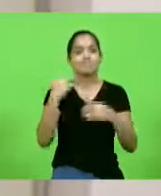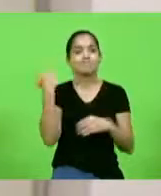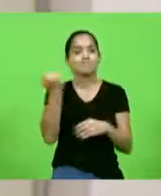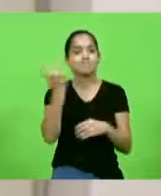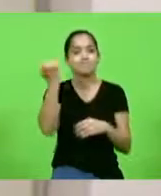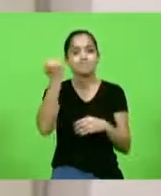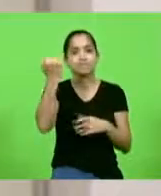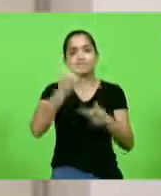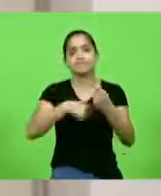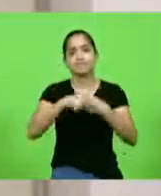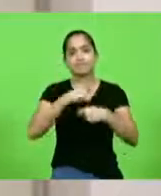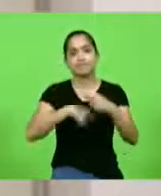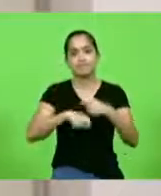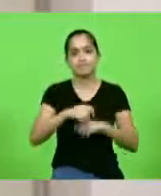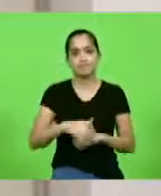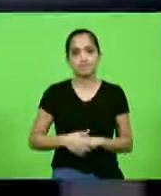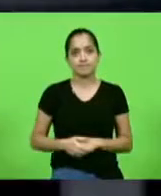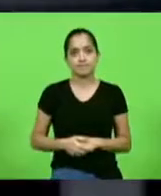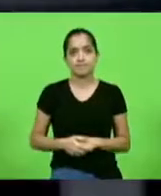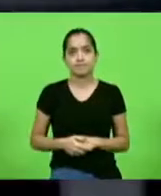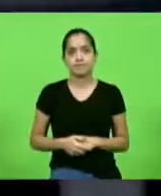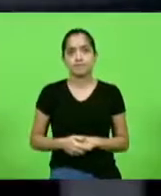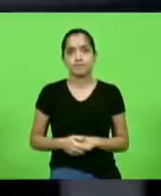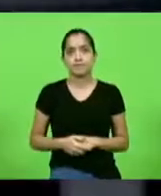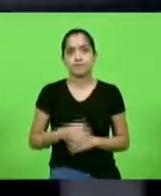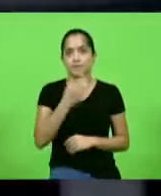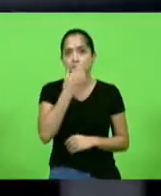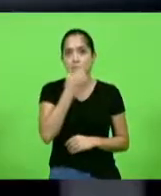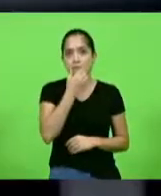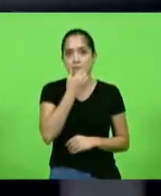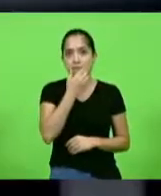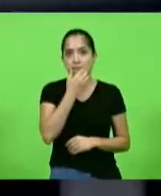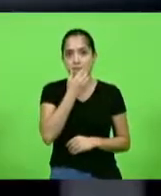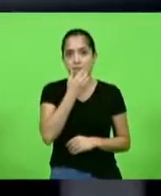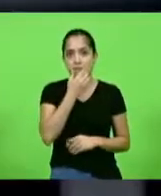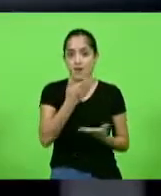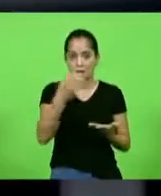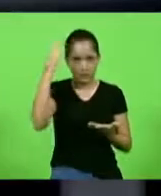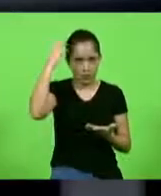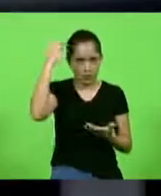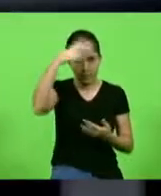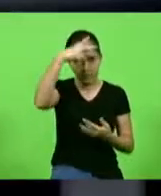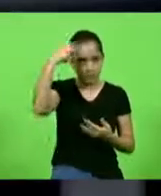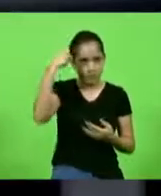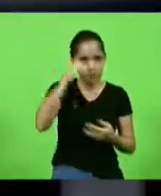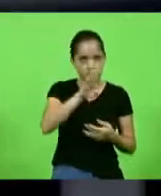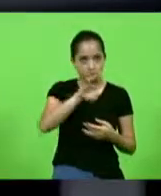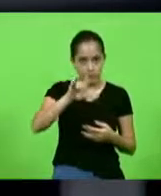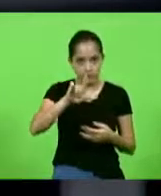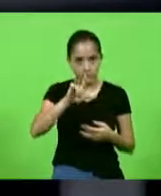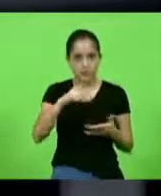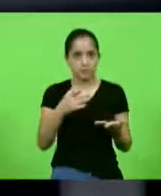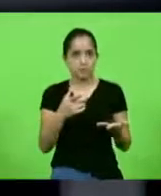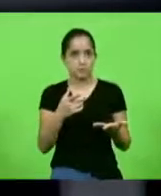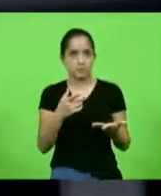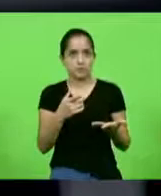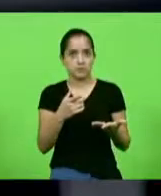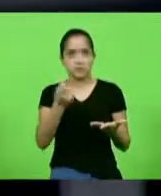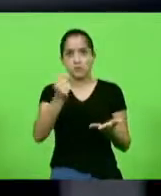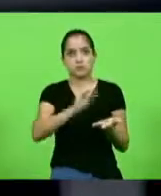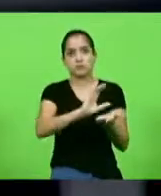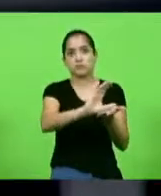para a economia blumenauense. O senhor ocupa então a Prefeitura de Blumenau por não estar, o dinheiro não está